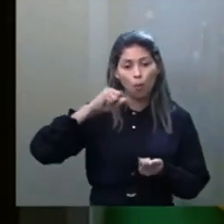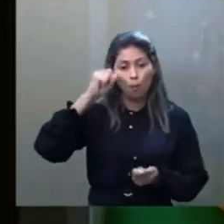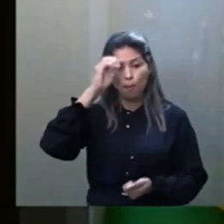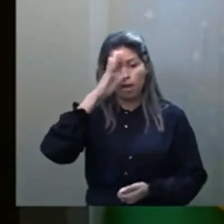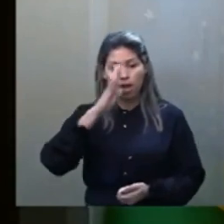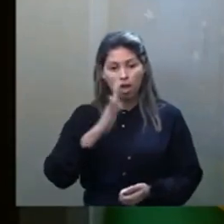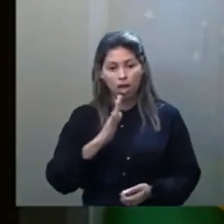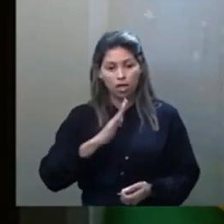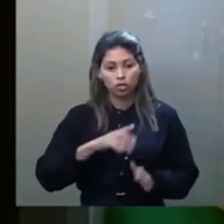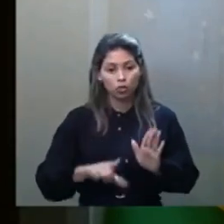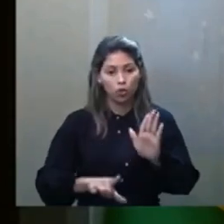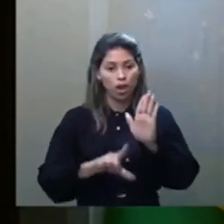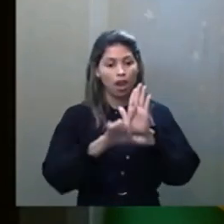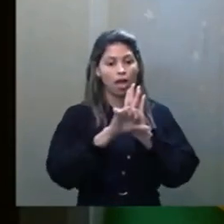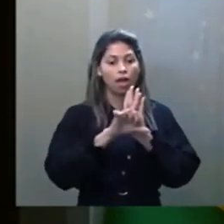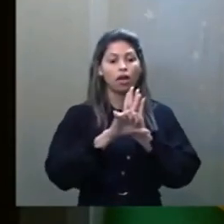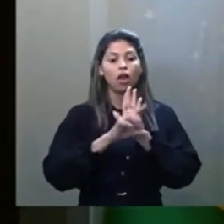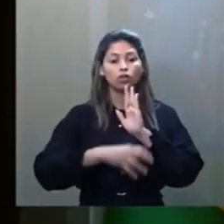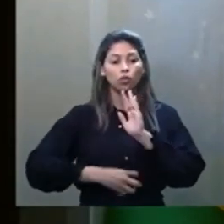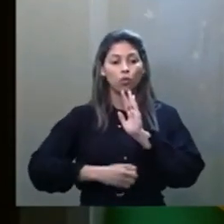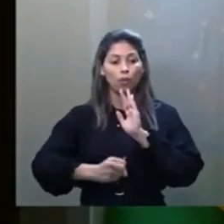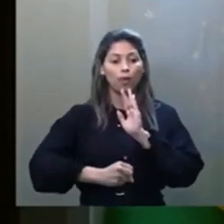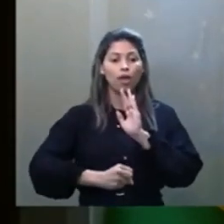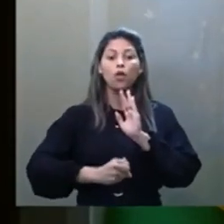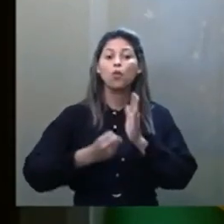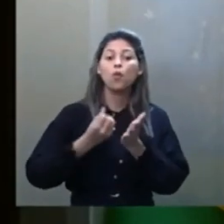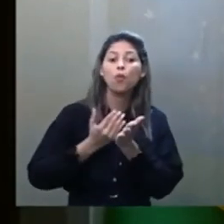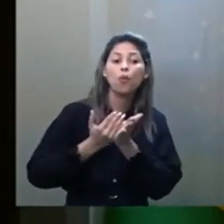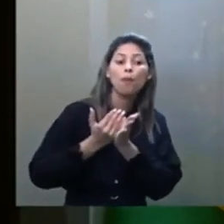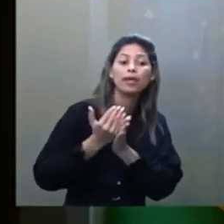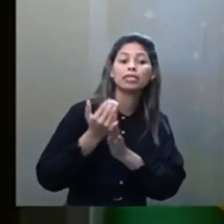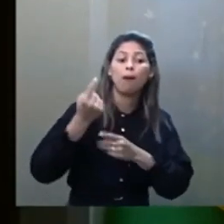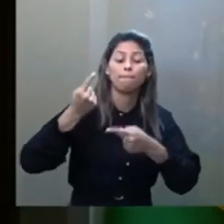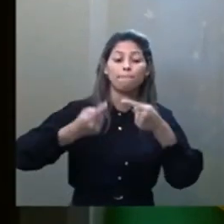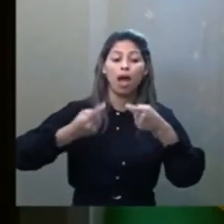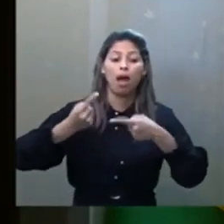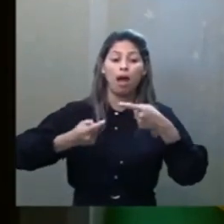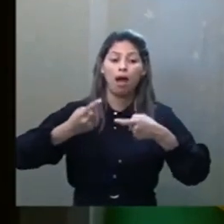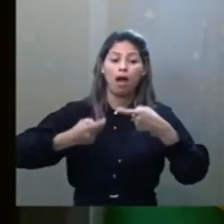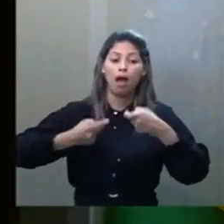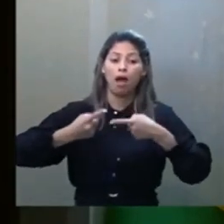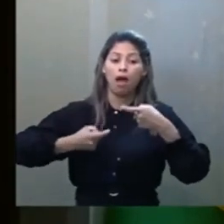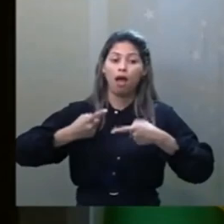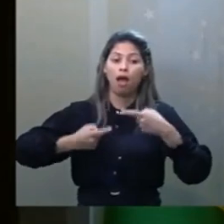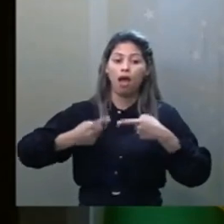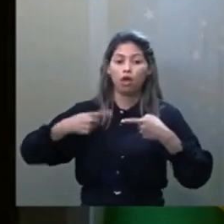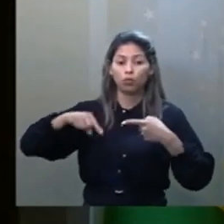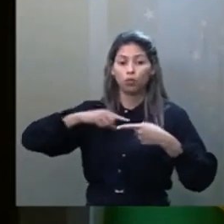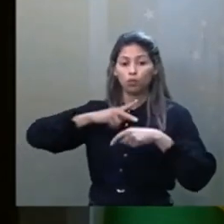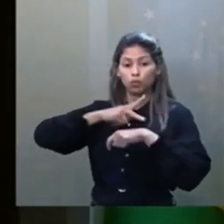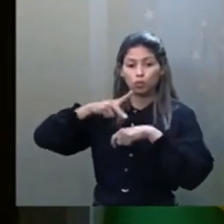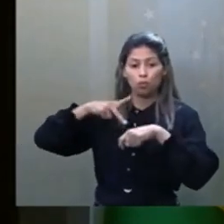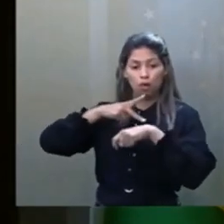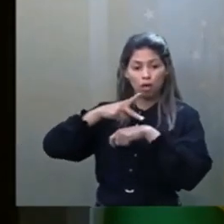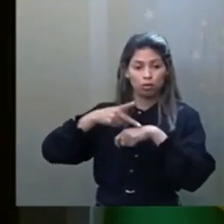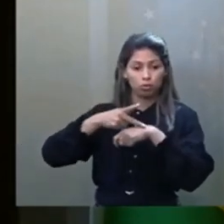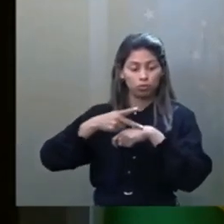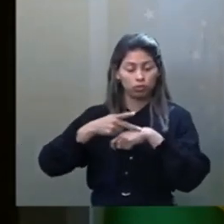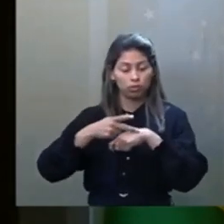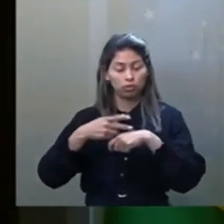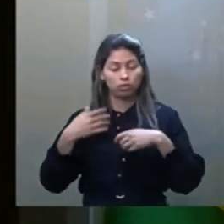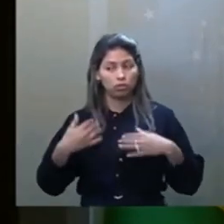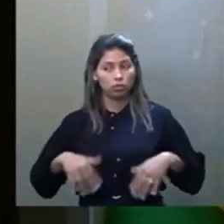daria início a um ciclo de guerras em nosso país. Ciclo de guerras, um karma coletivo para nós.